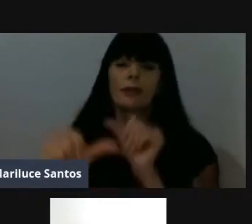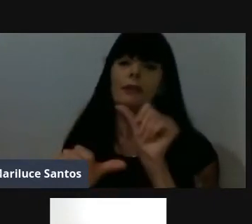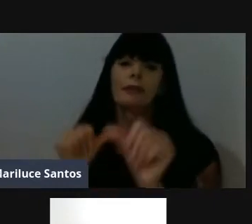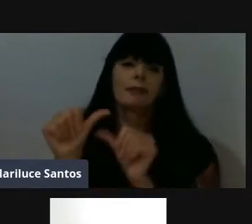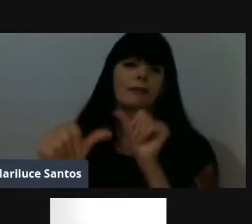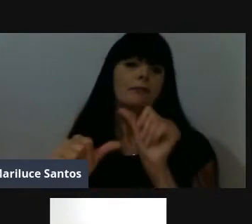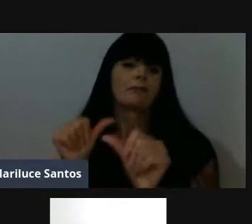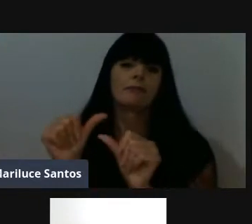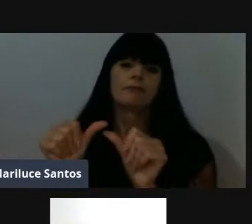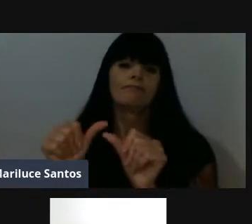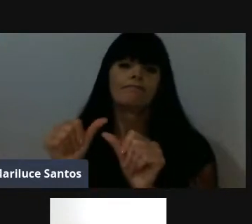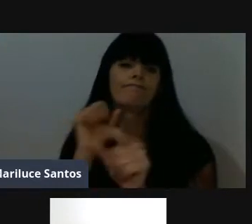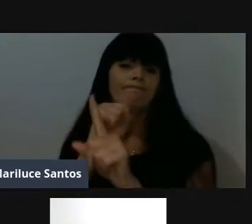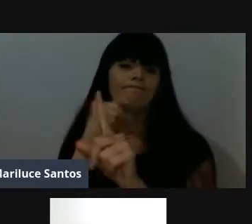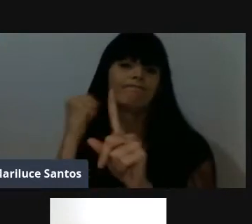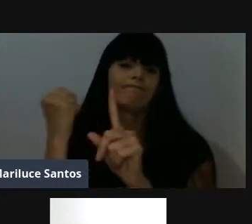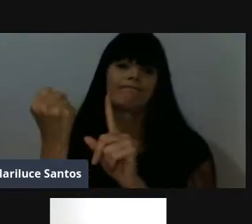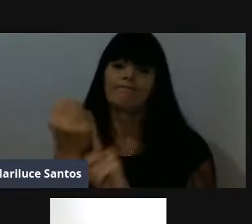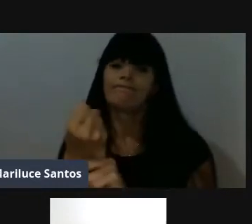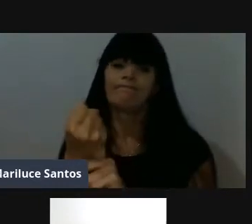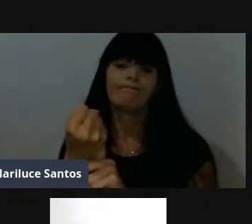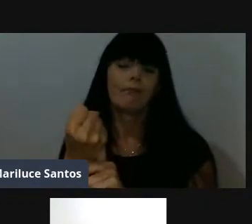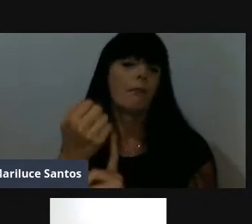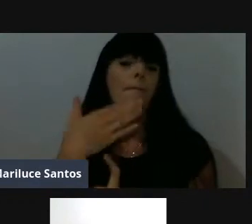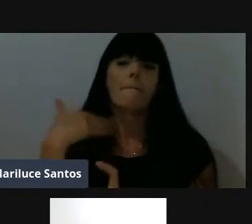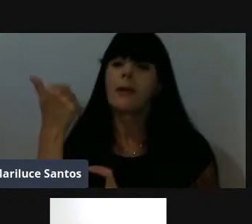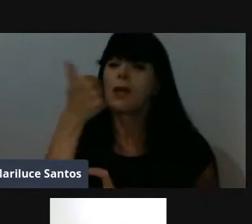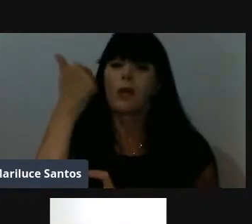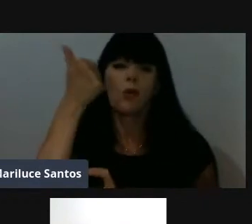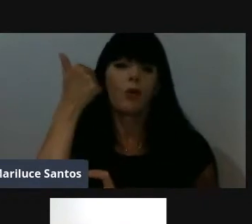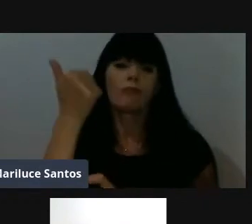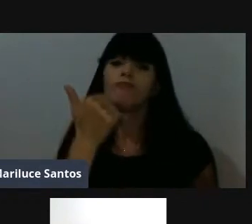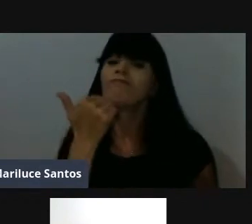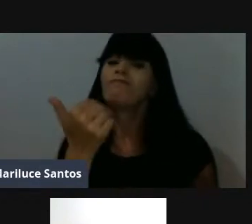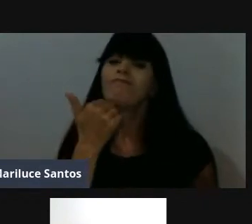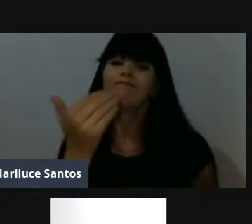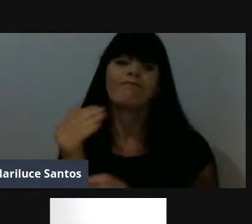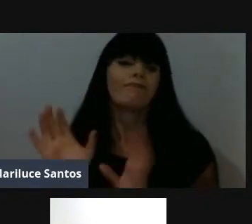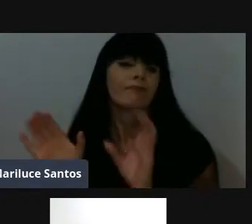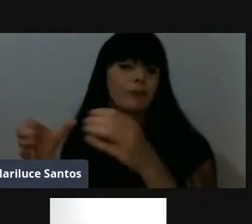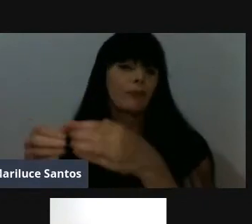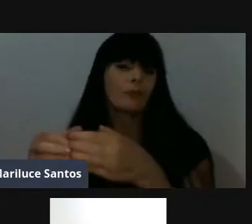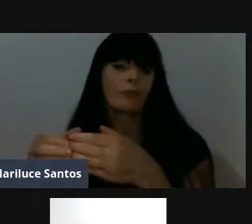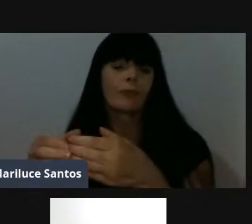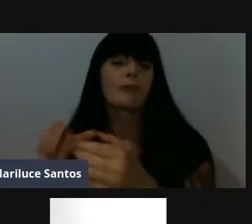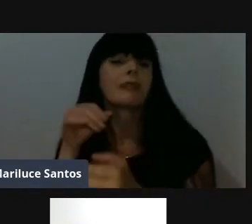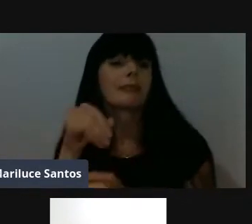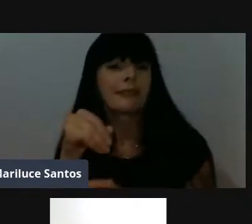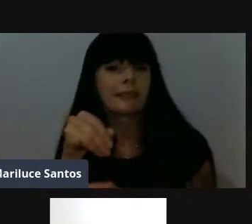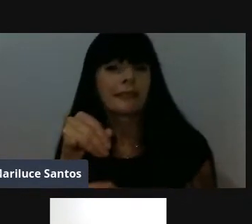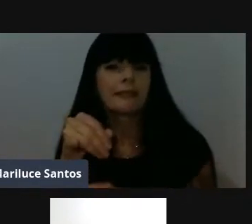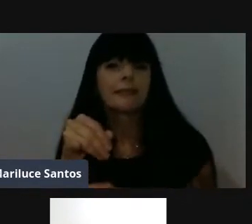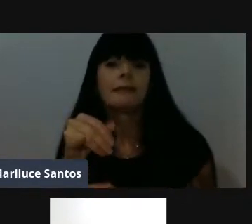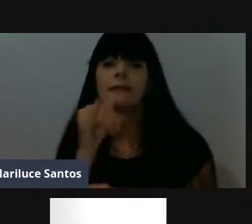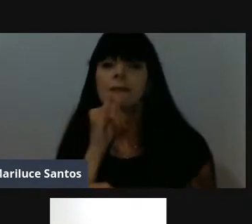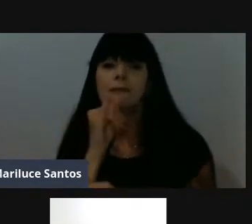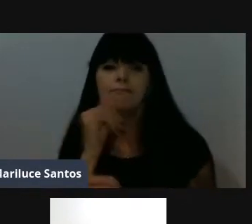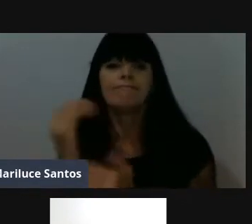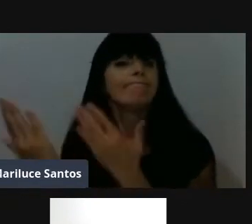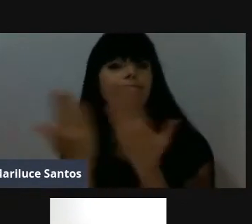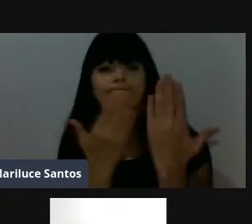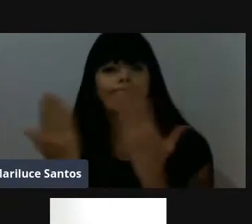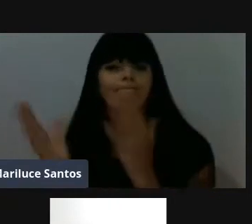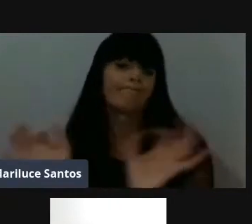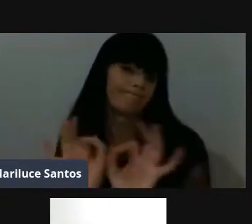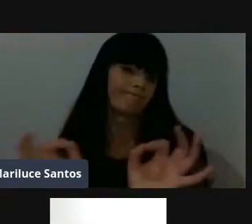transforma uma sociedade, não se melhora uma comunidade se não for com estudo,